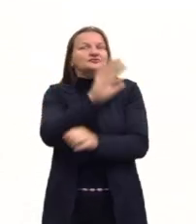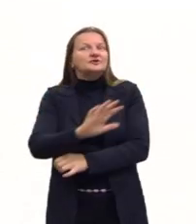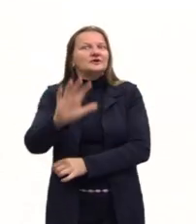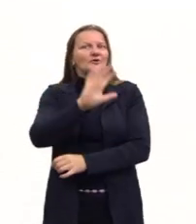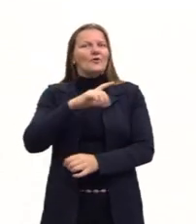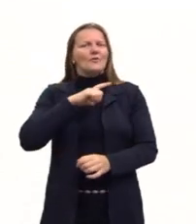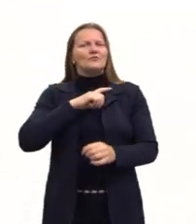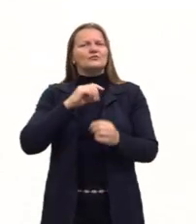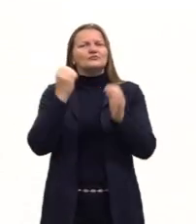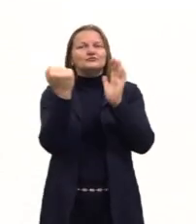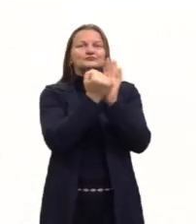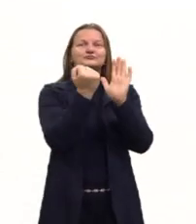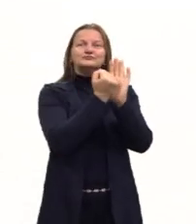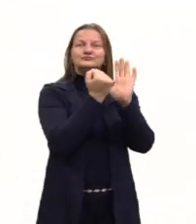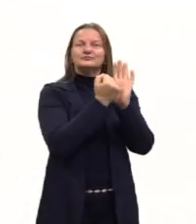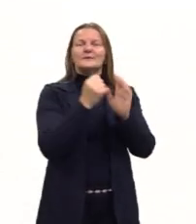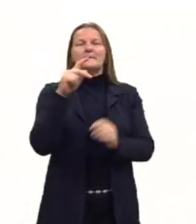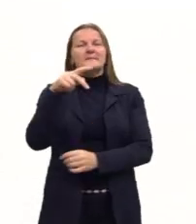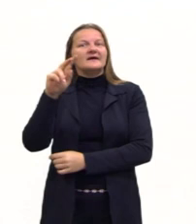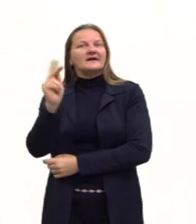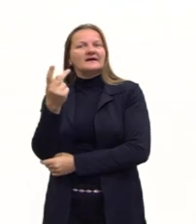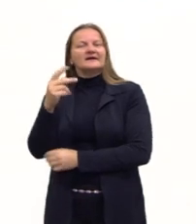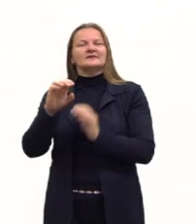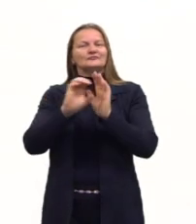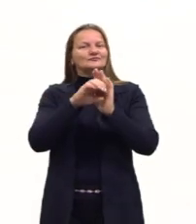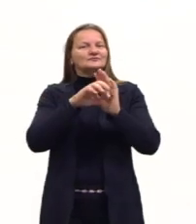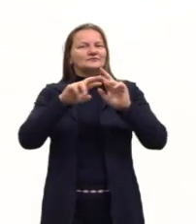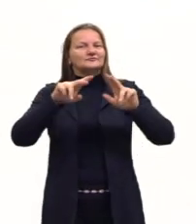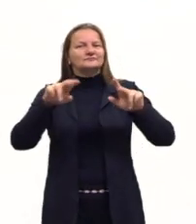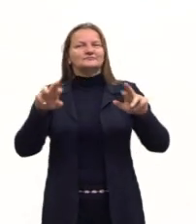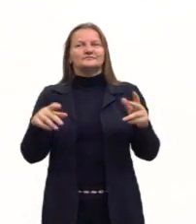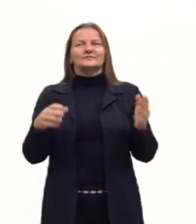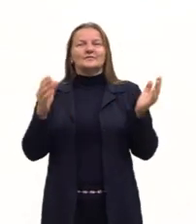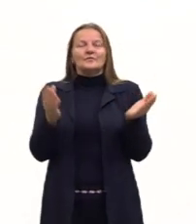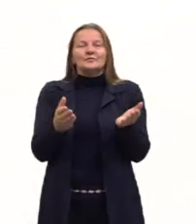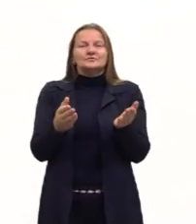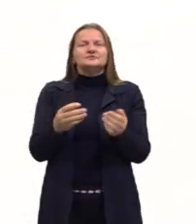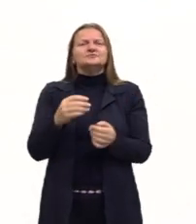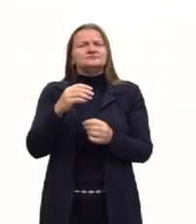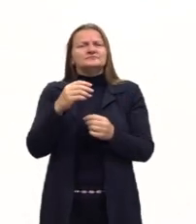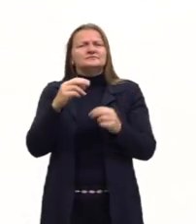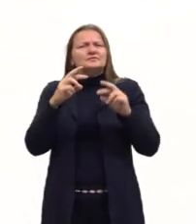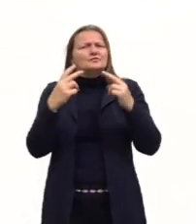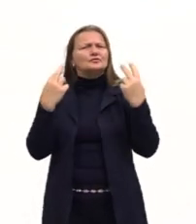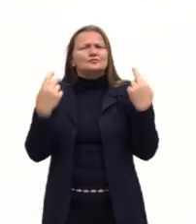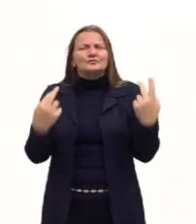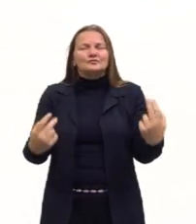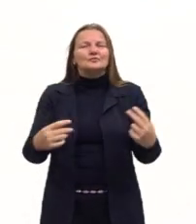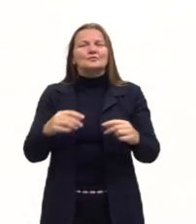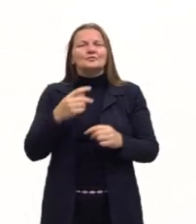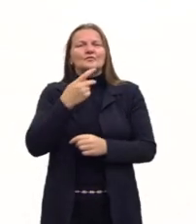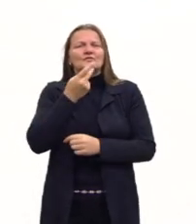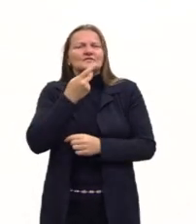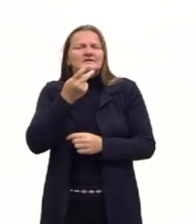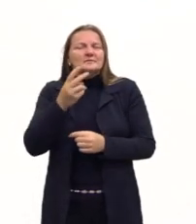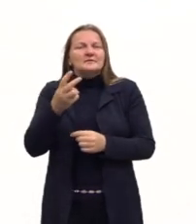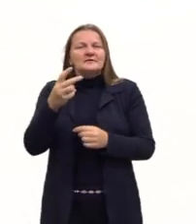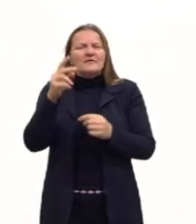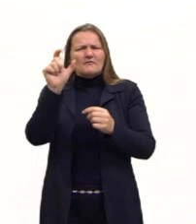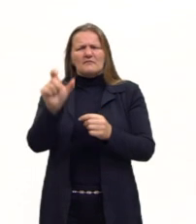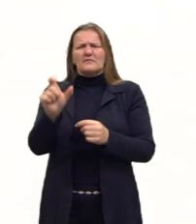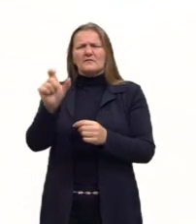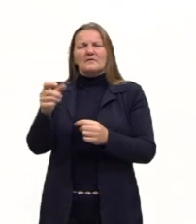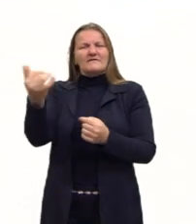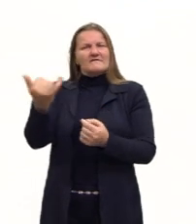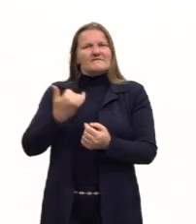nomenclaturas, né? PH, POH. E é muito comum a gente ouvir alguém dizer,